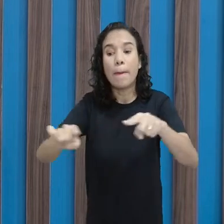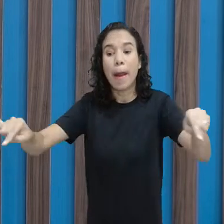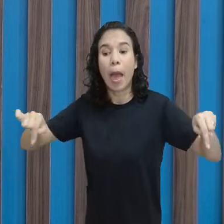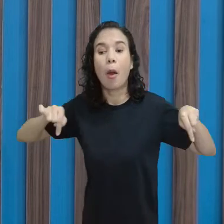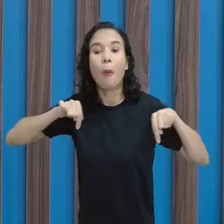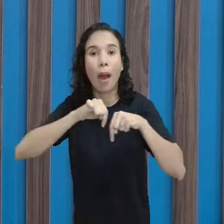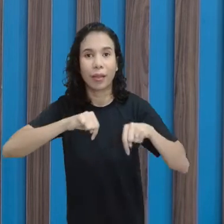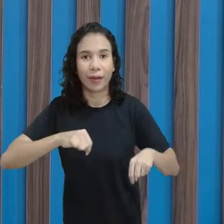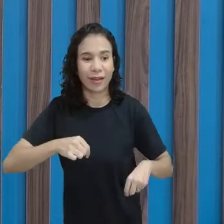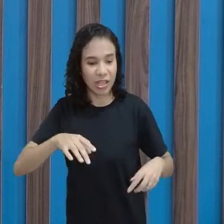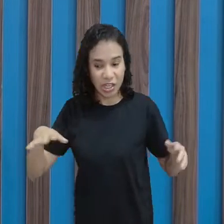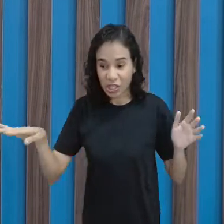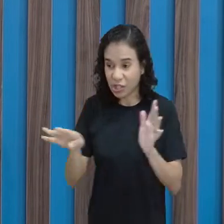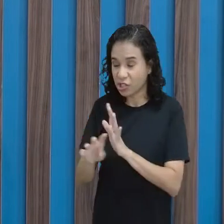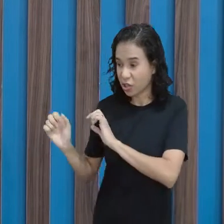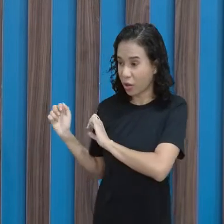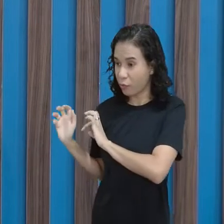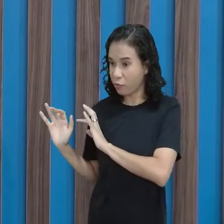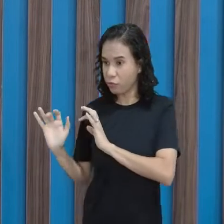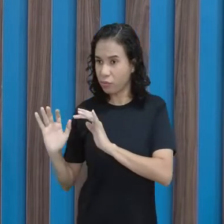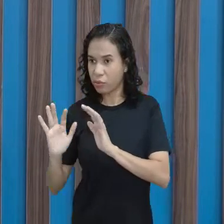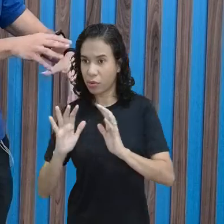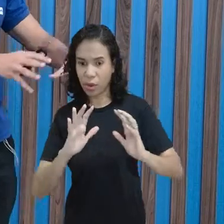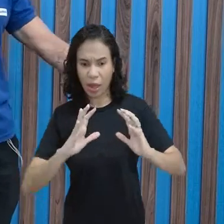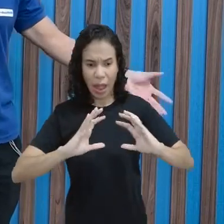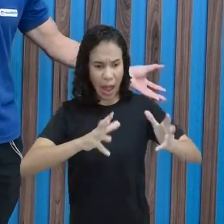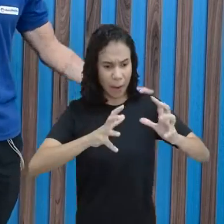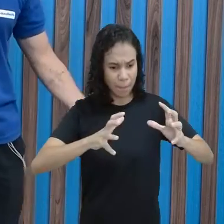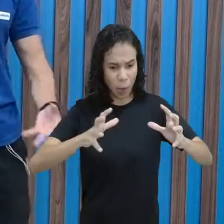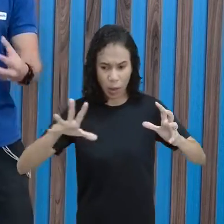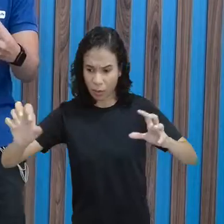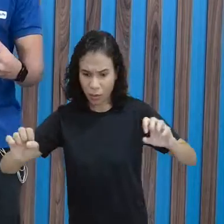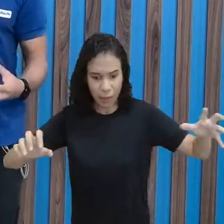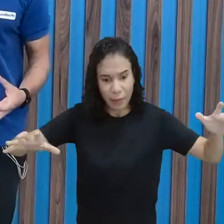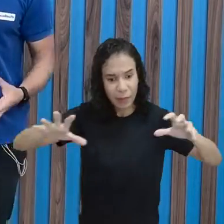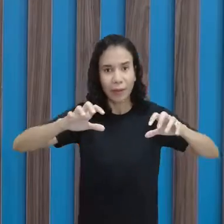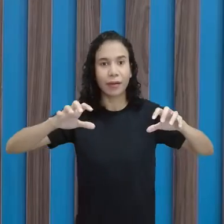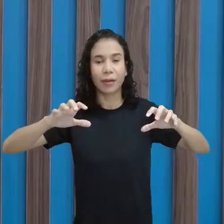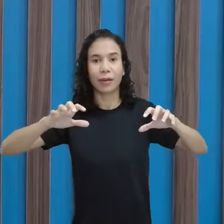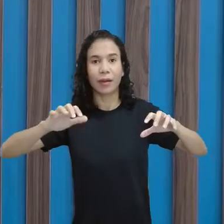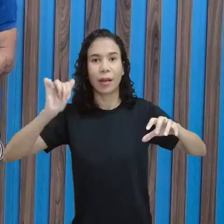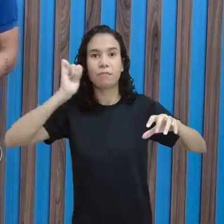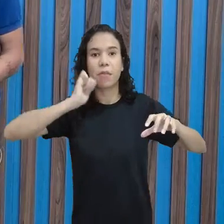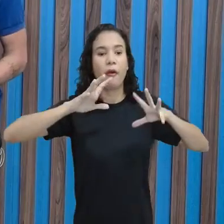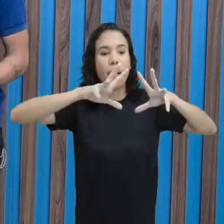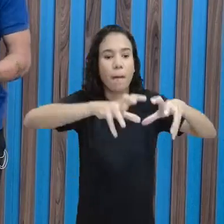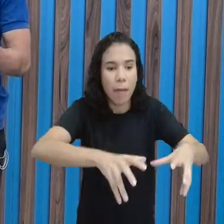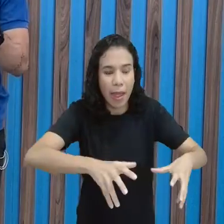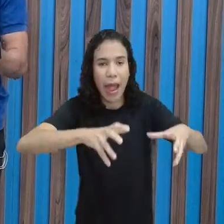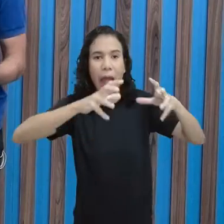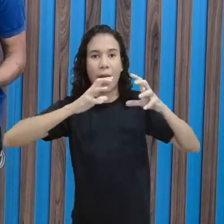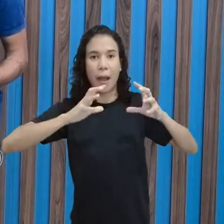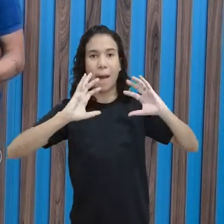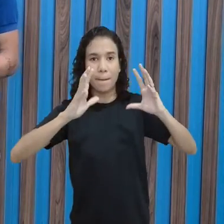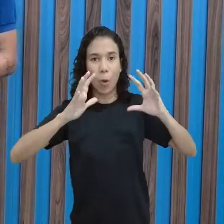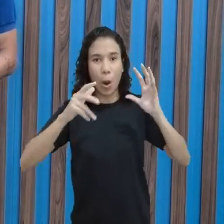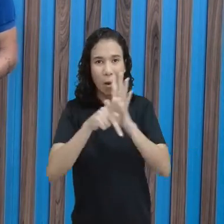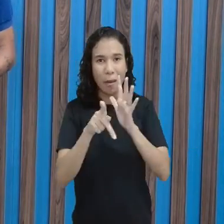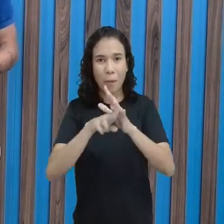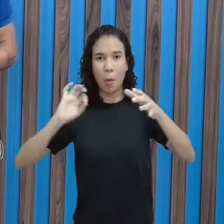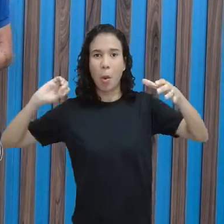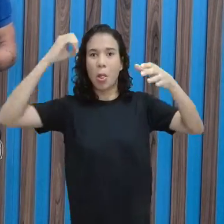chega lá, vem a bola pela frente, já sai tudo pegando, né? Ah, claro. E aí ela foi pegar uma bola de basquete